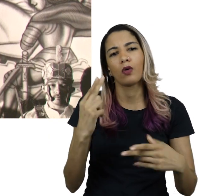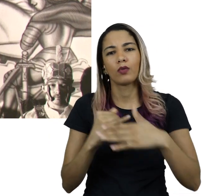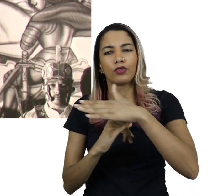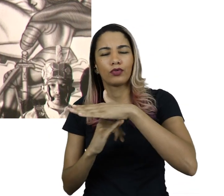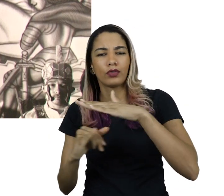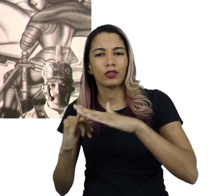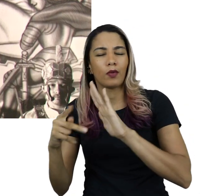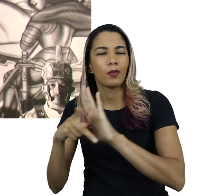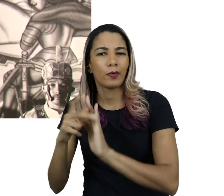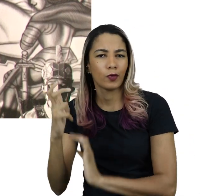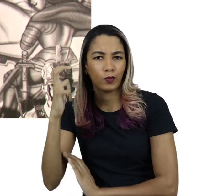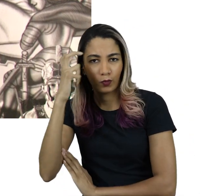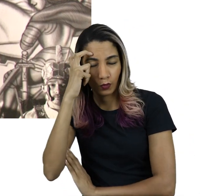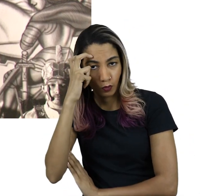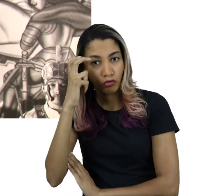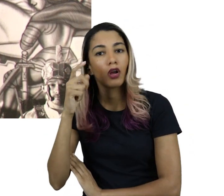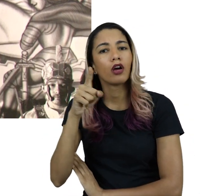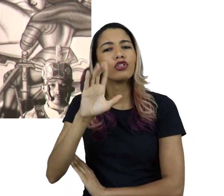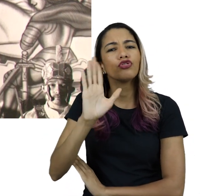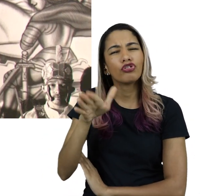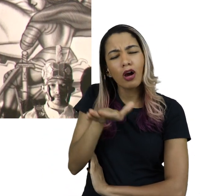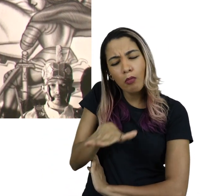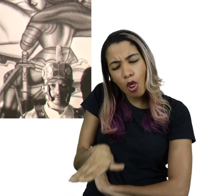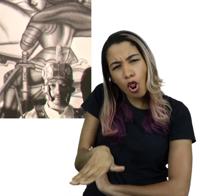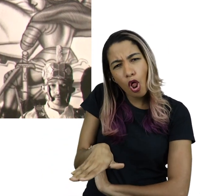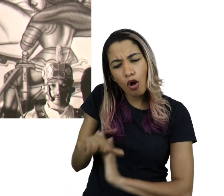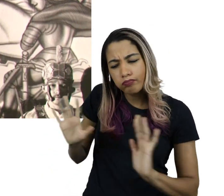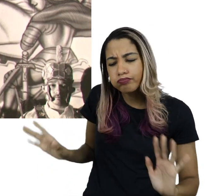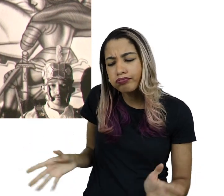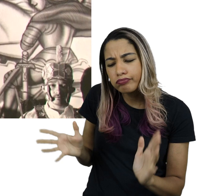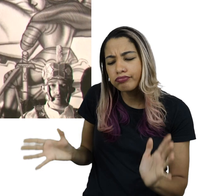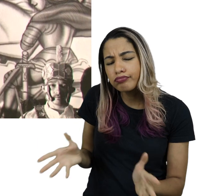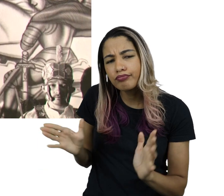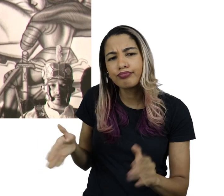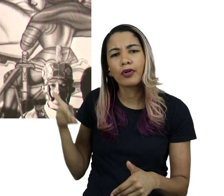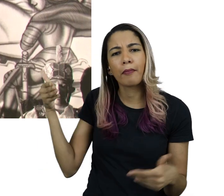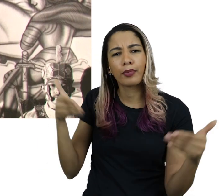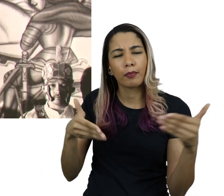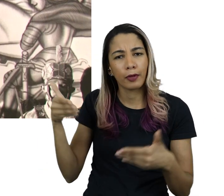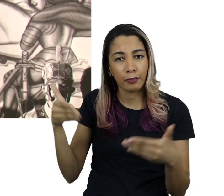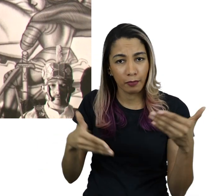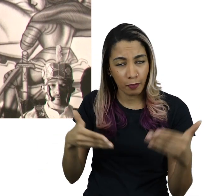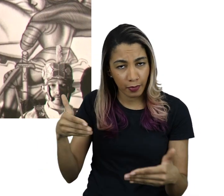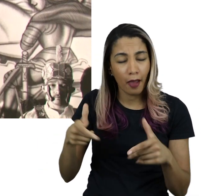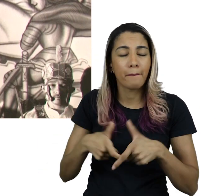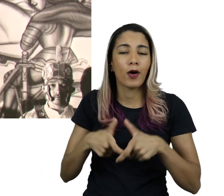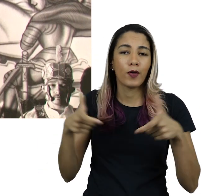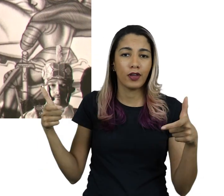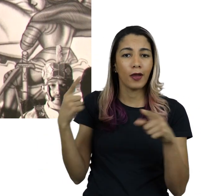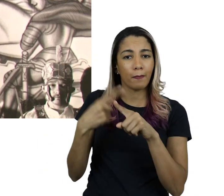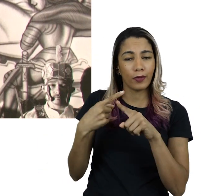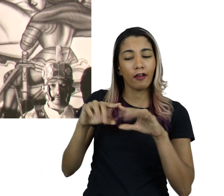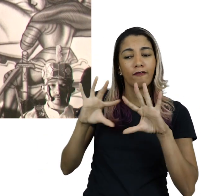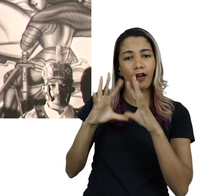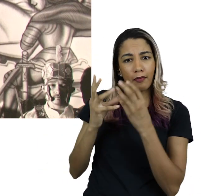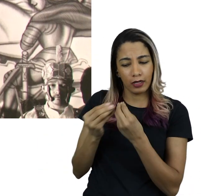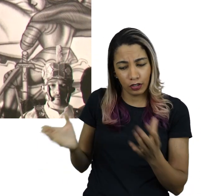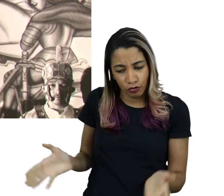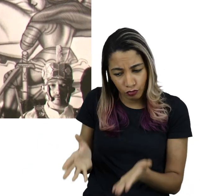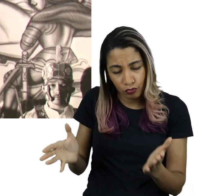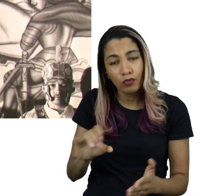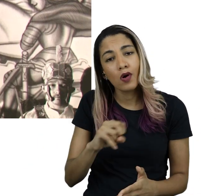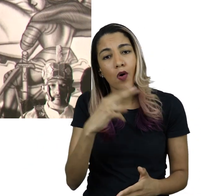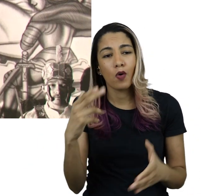museus e instituições culturais é promovido desde a infância, em grande parte por influência da família